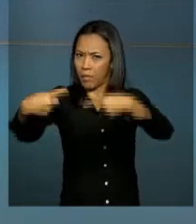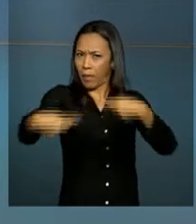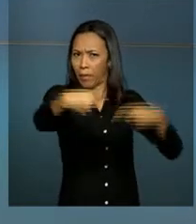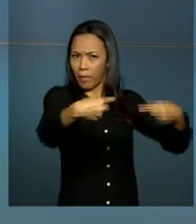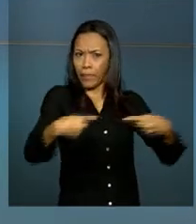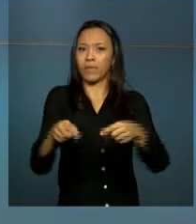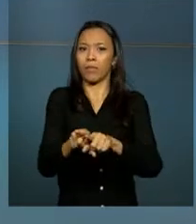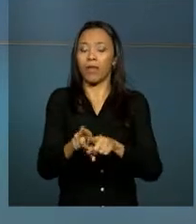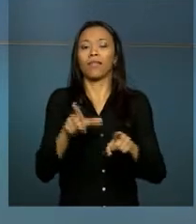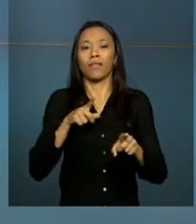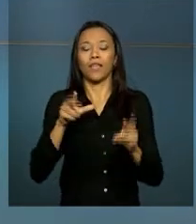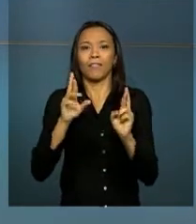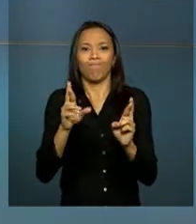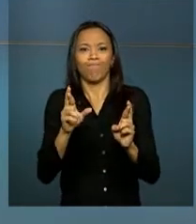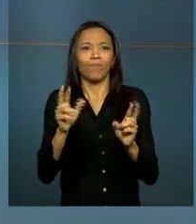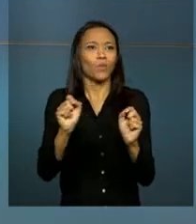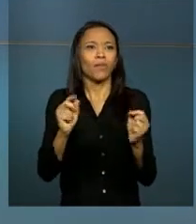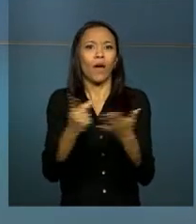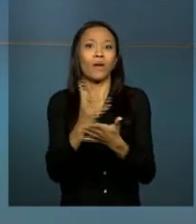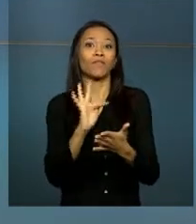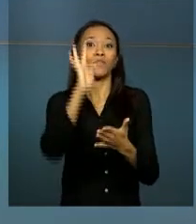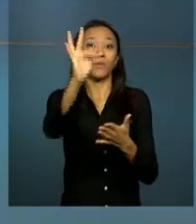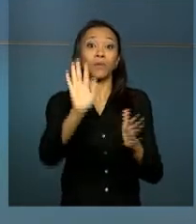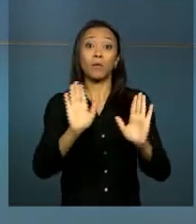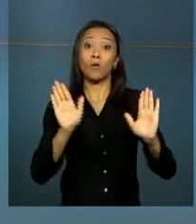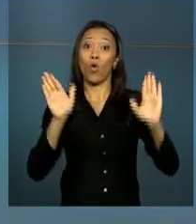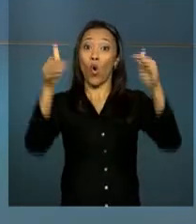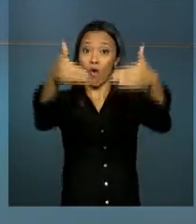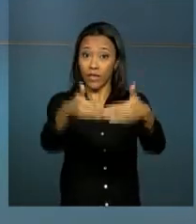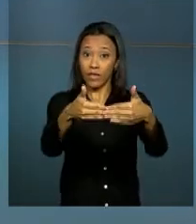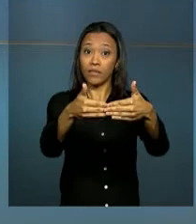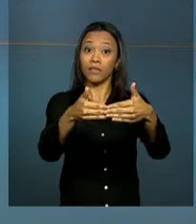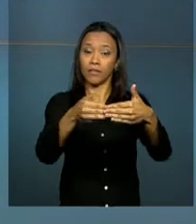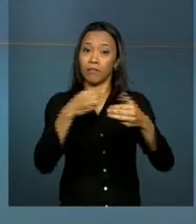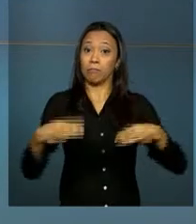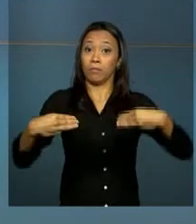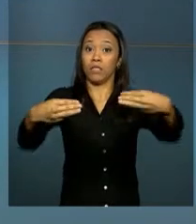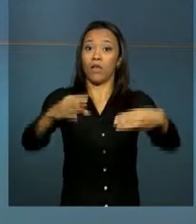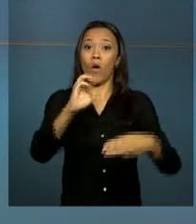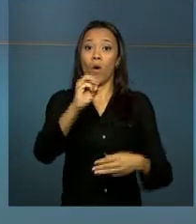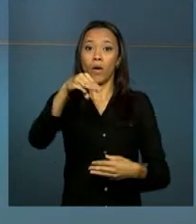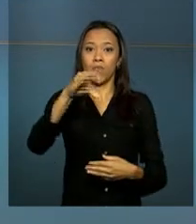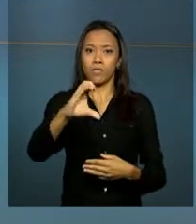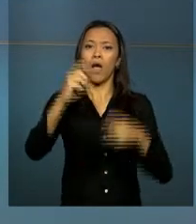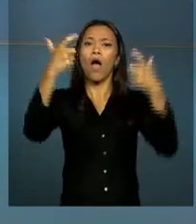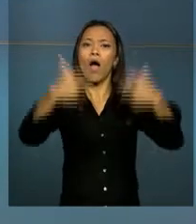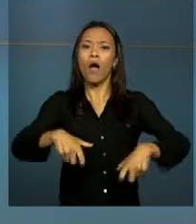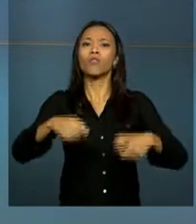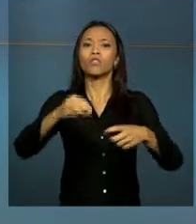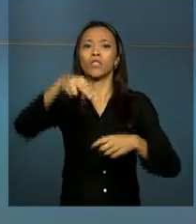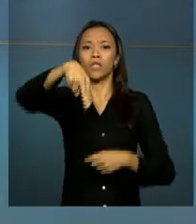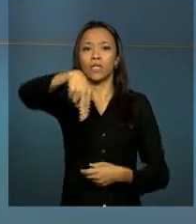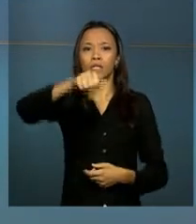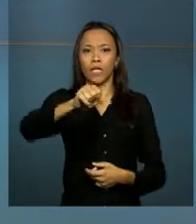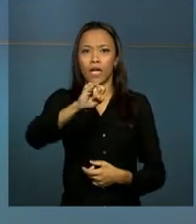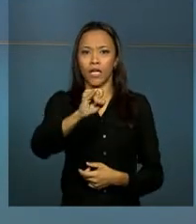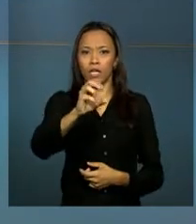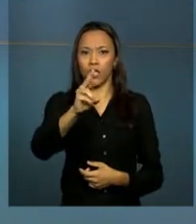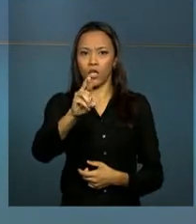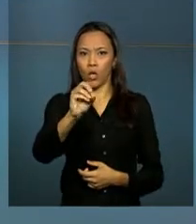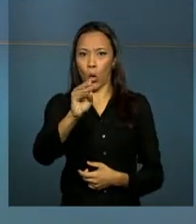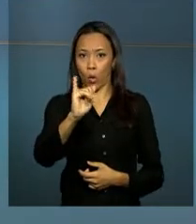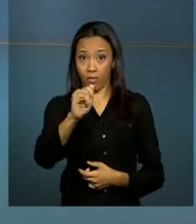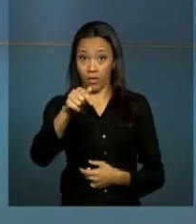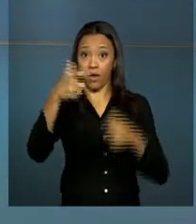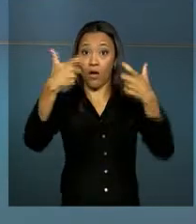Há ainda expectativas para a conferência ministerial da OMC, que será realizada em Nairobi, no Quênia, em dezembro deste